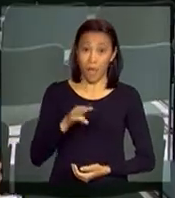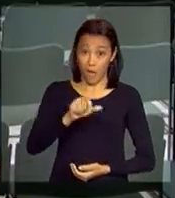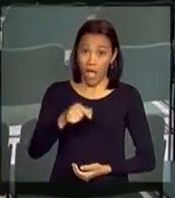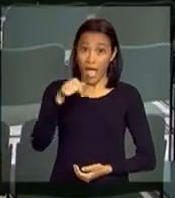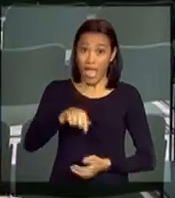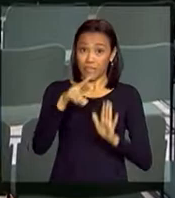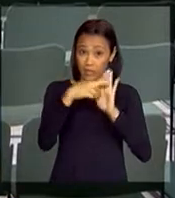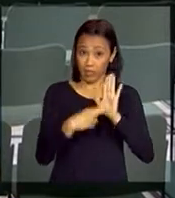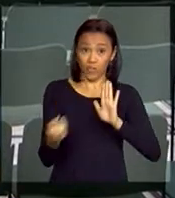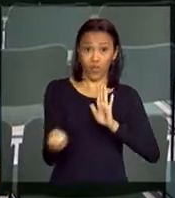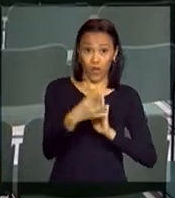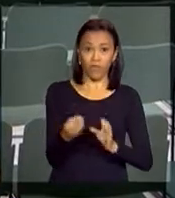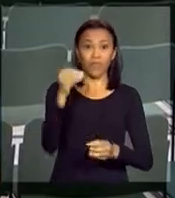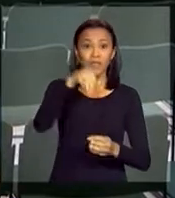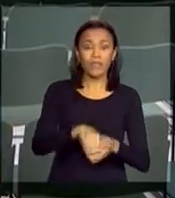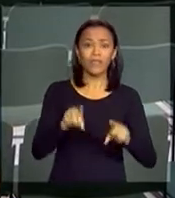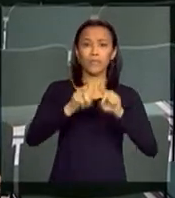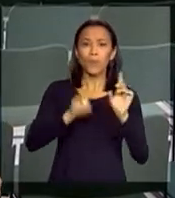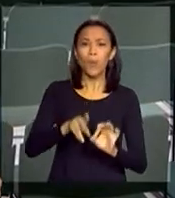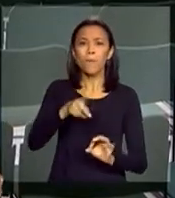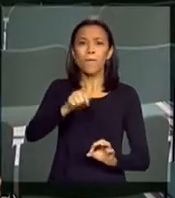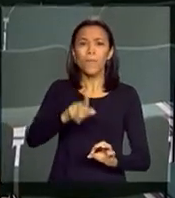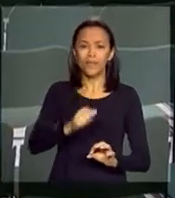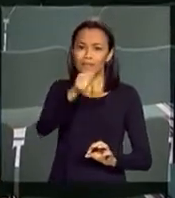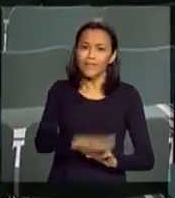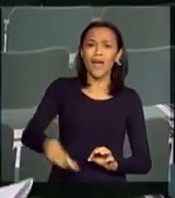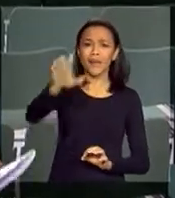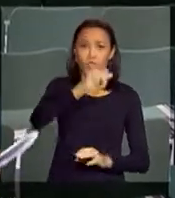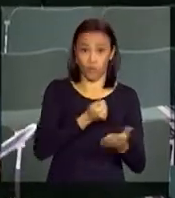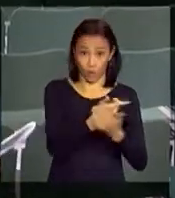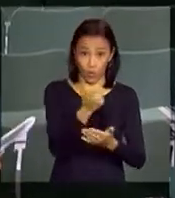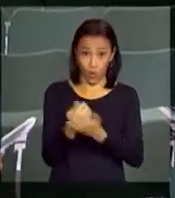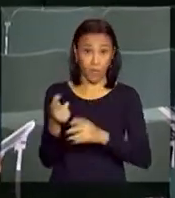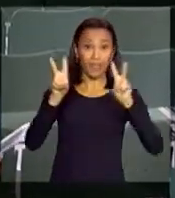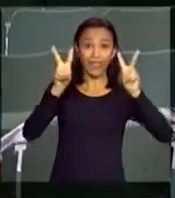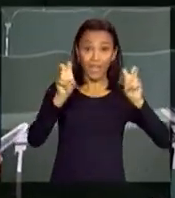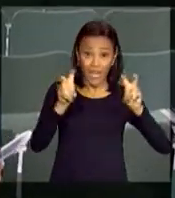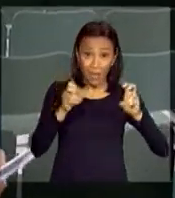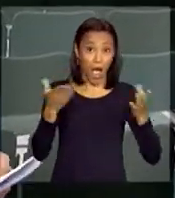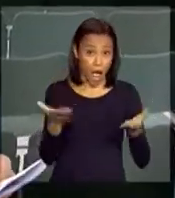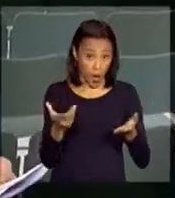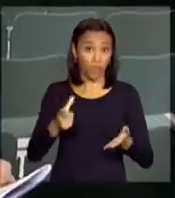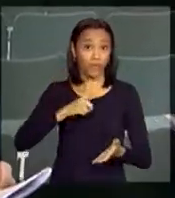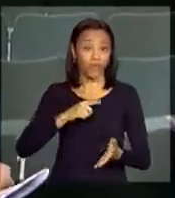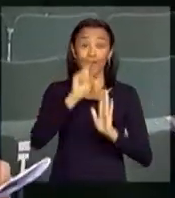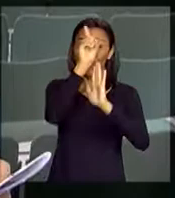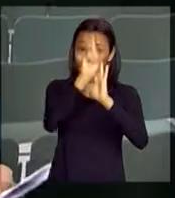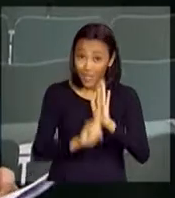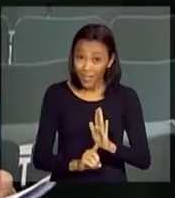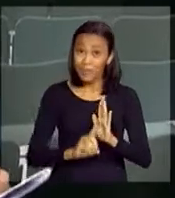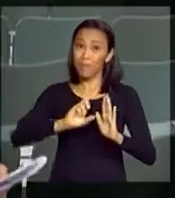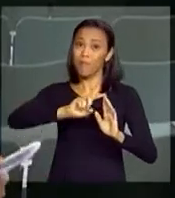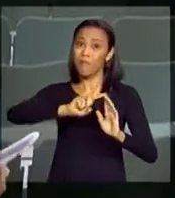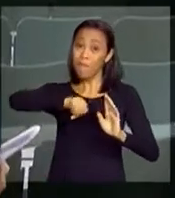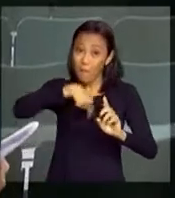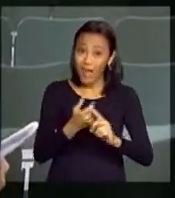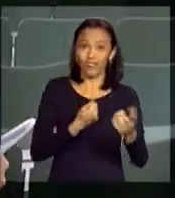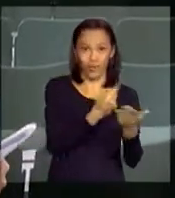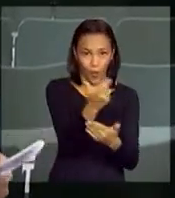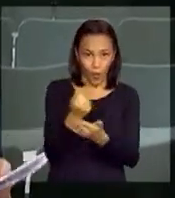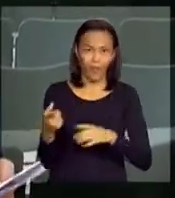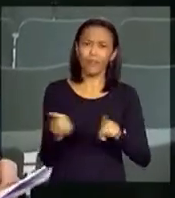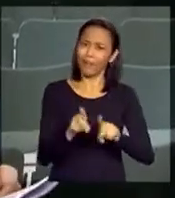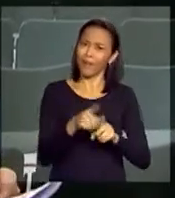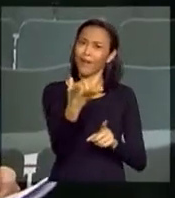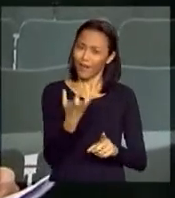as medidas estão no Plano Nacional de Consumo e Cidadania, que tem como tema, agora que temos mais direito de consumir,